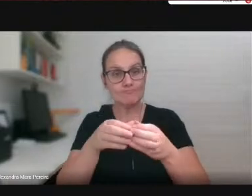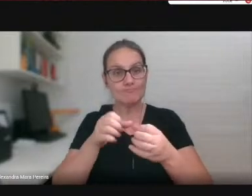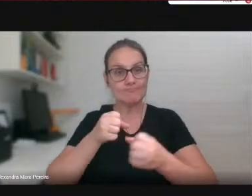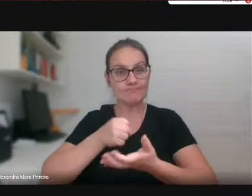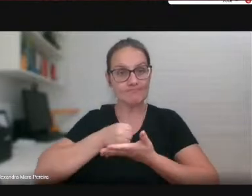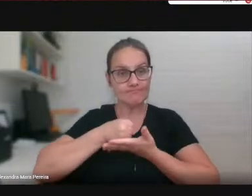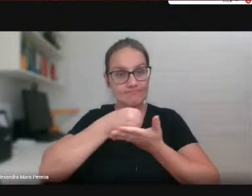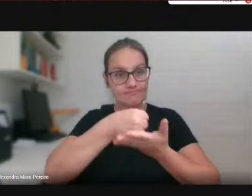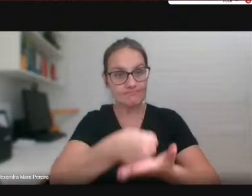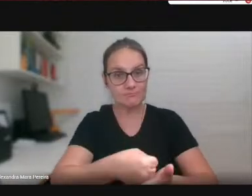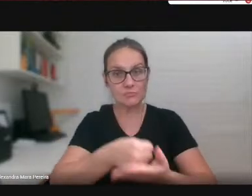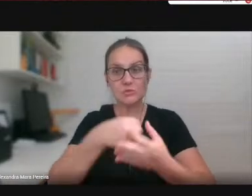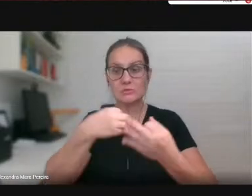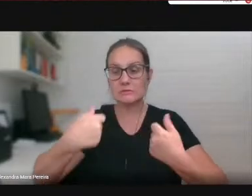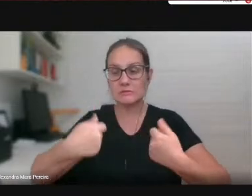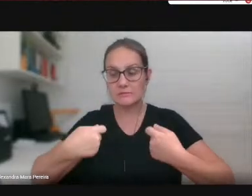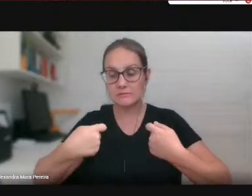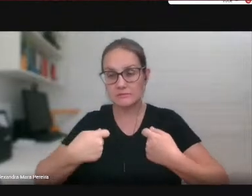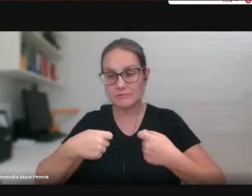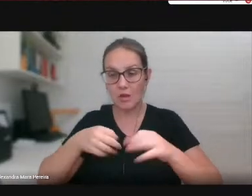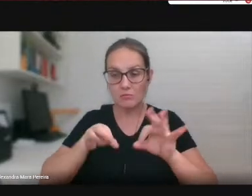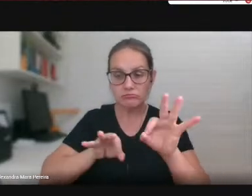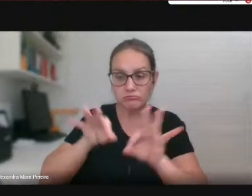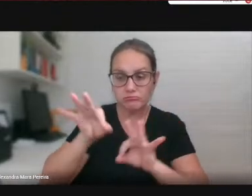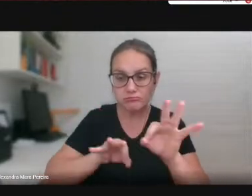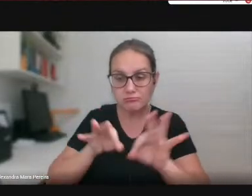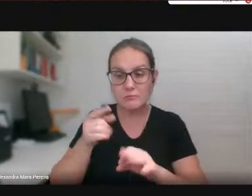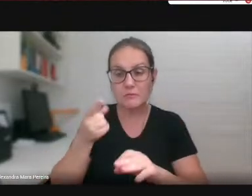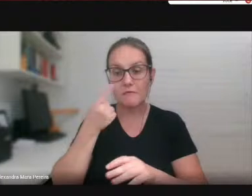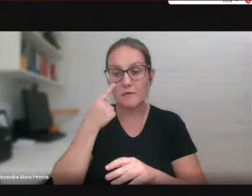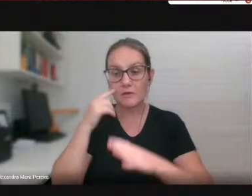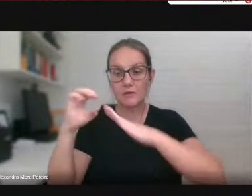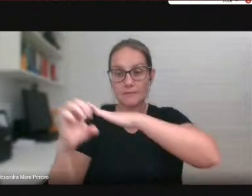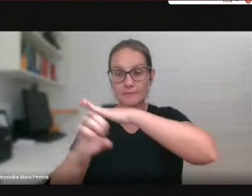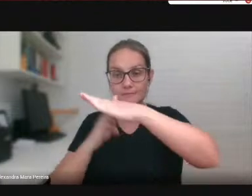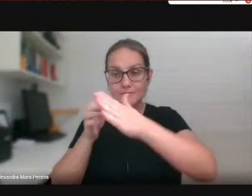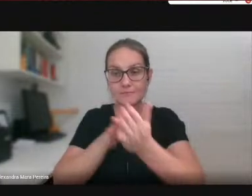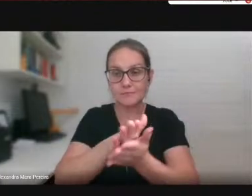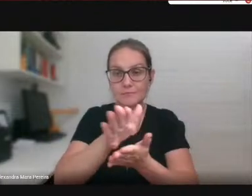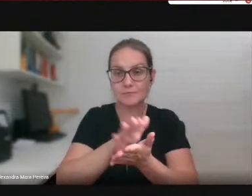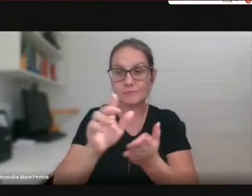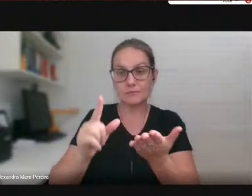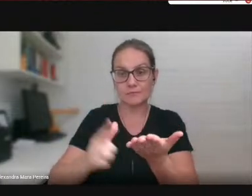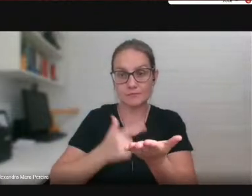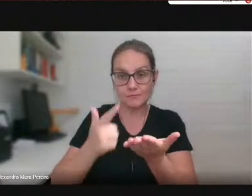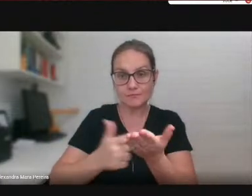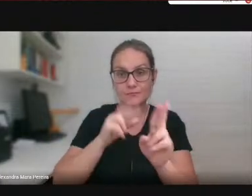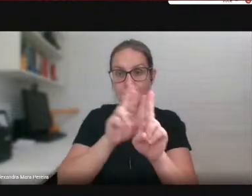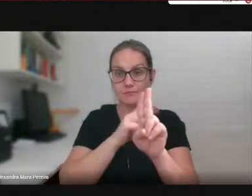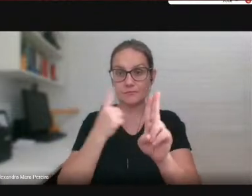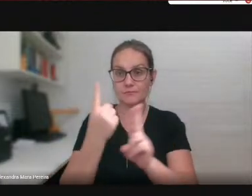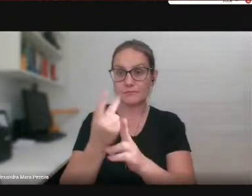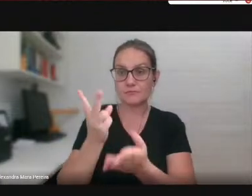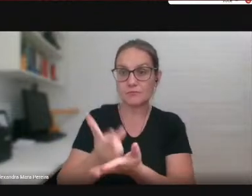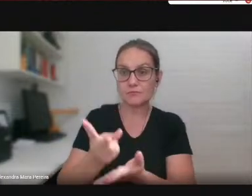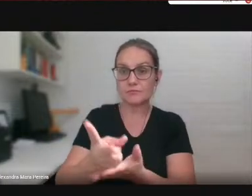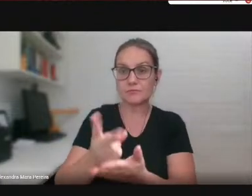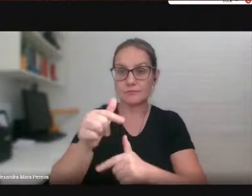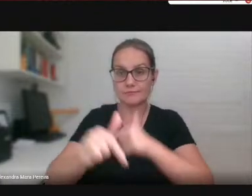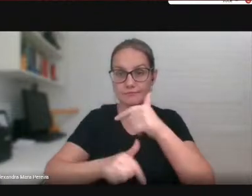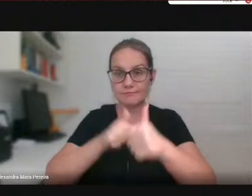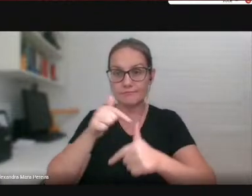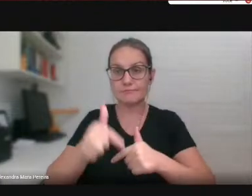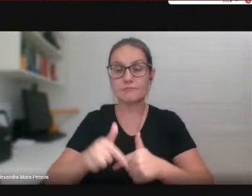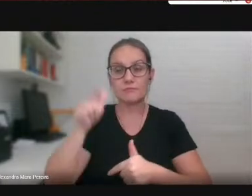sem medir esforços, para que a editora da UFGD continue seu trabalho, continue a sua brilhante